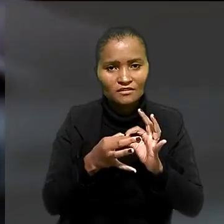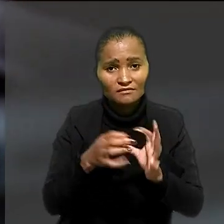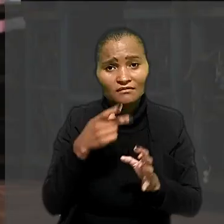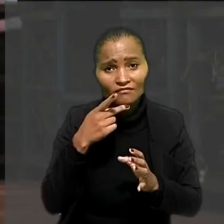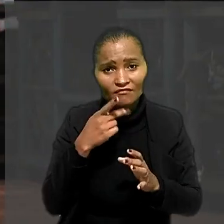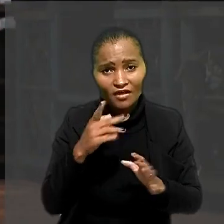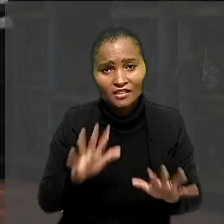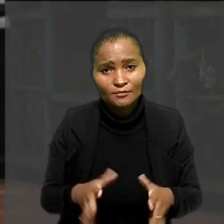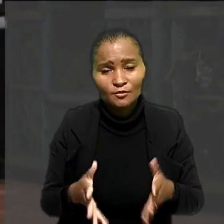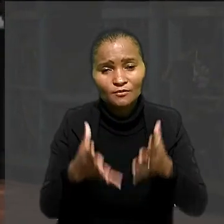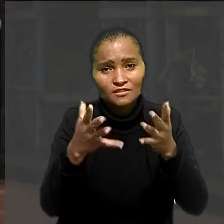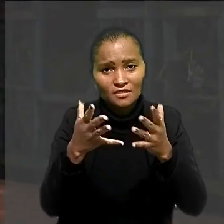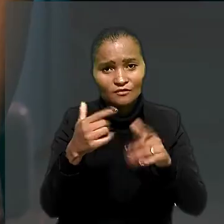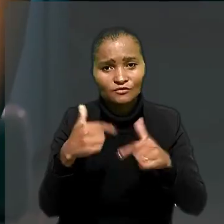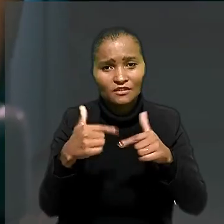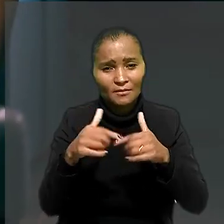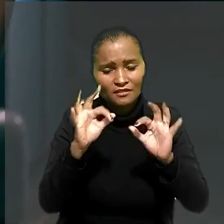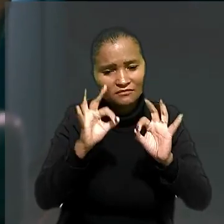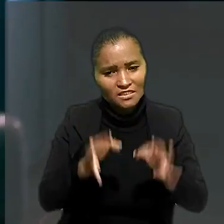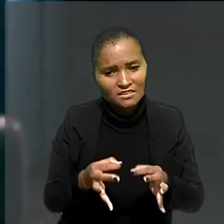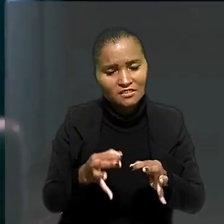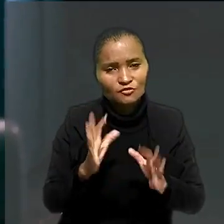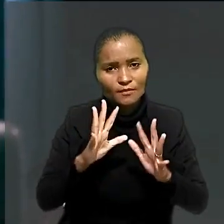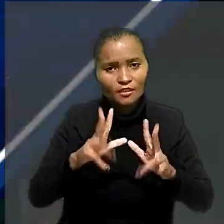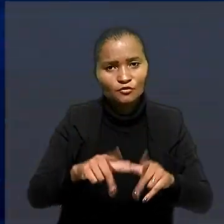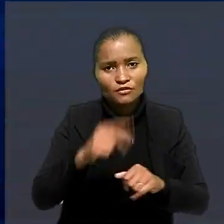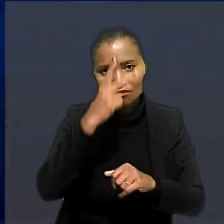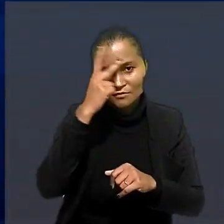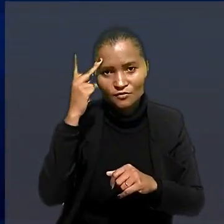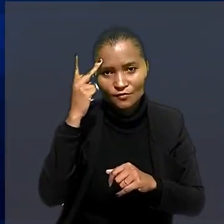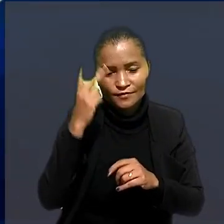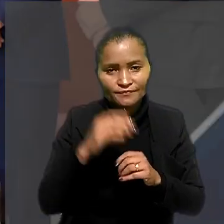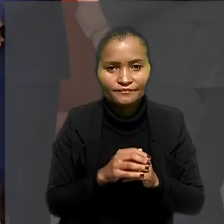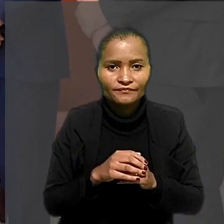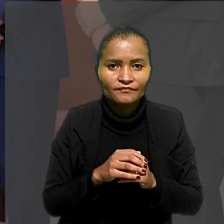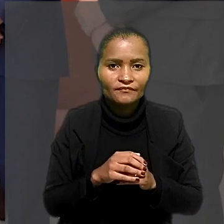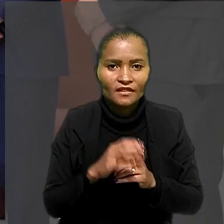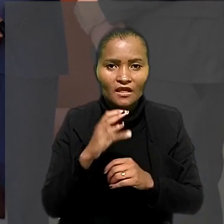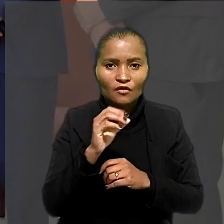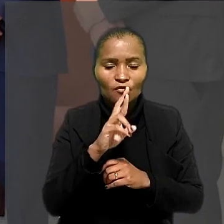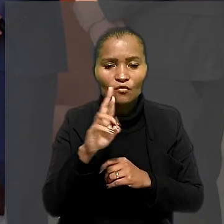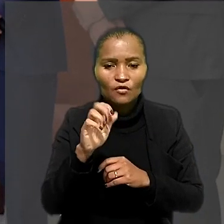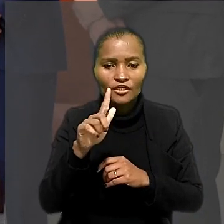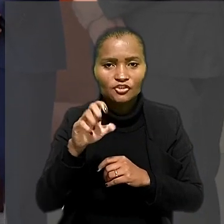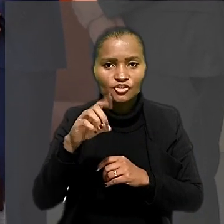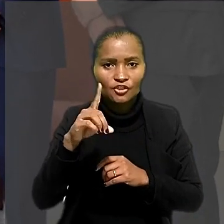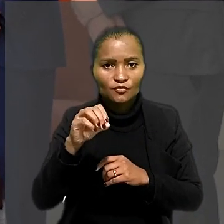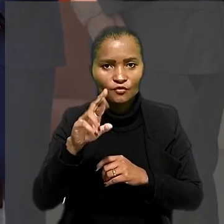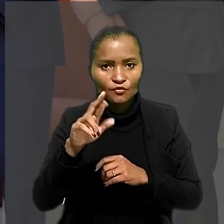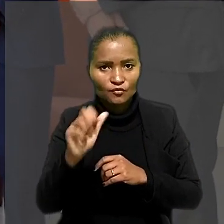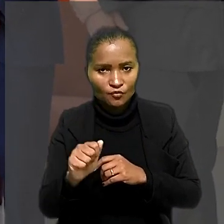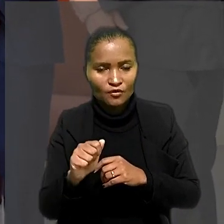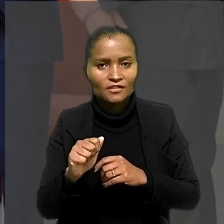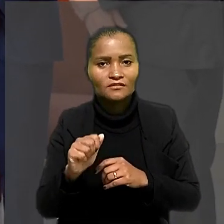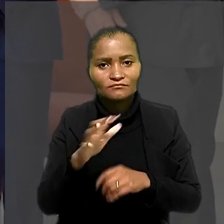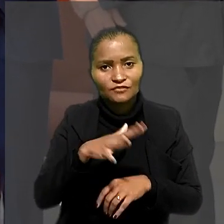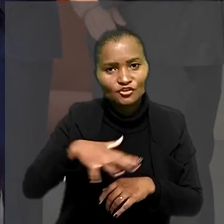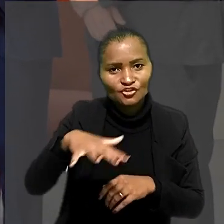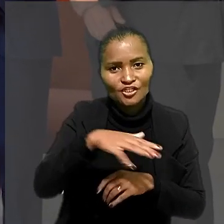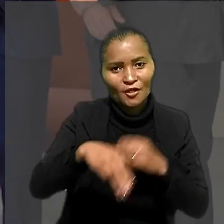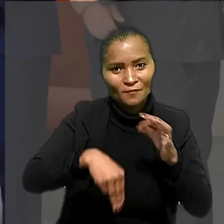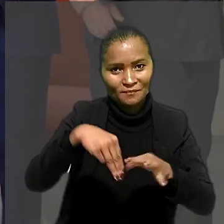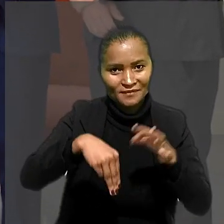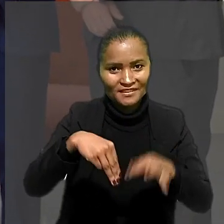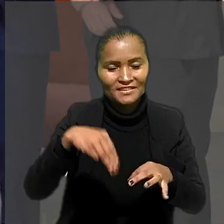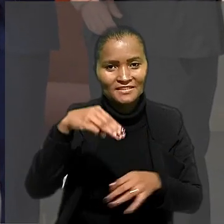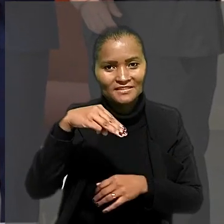da promoção do trabalho decente para todas as pessoas. A Corregedora-Geral da Justiça do Trabalho, ministra Dora Maria